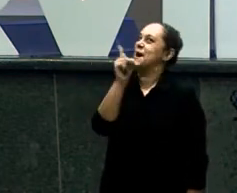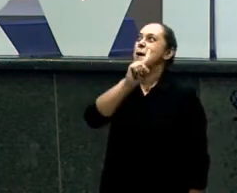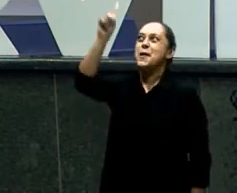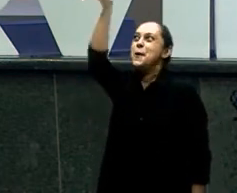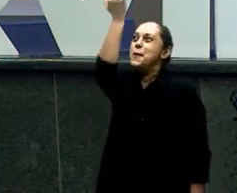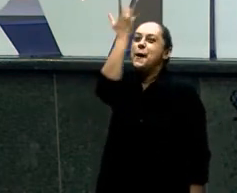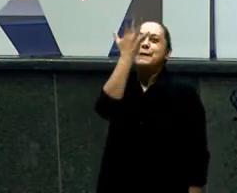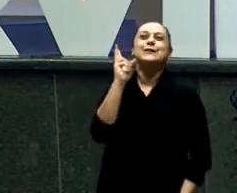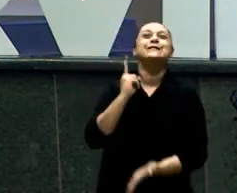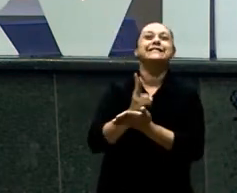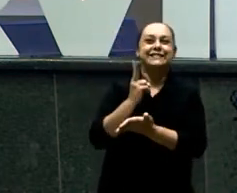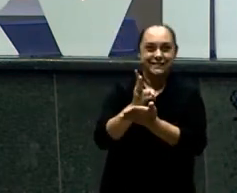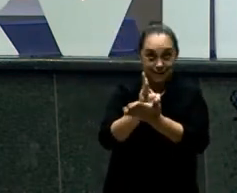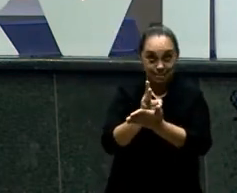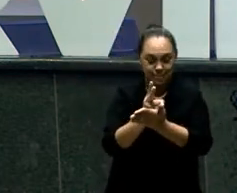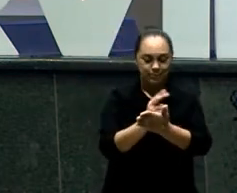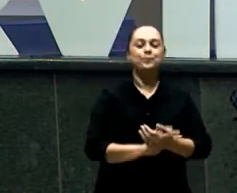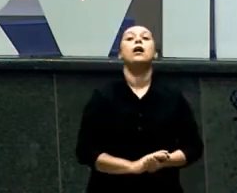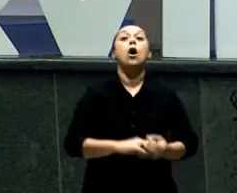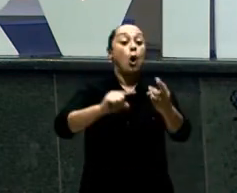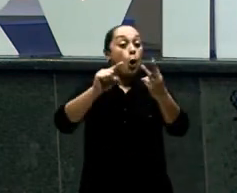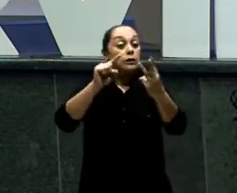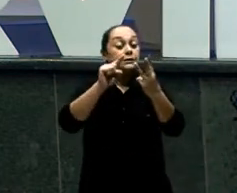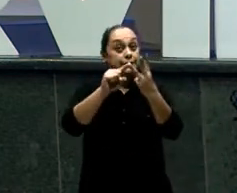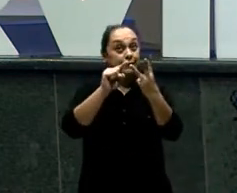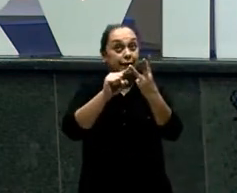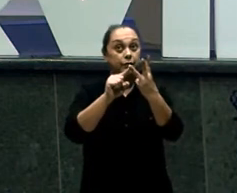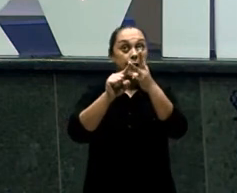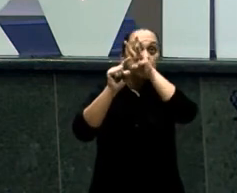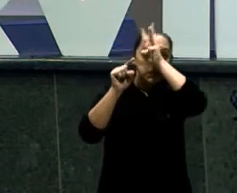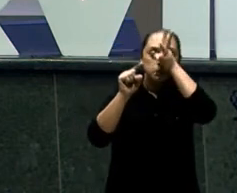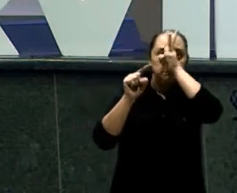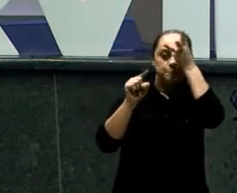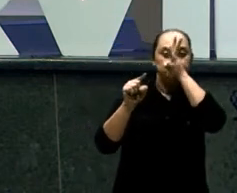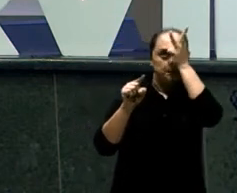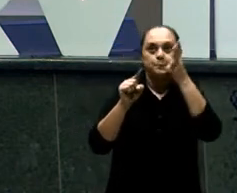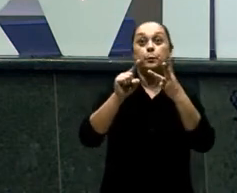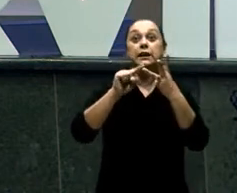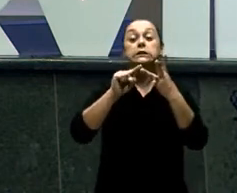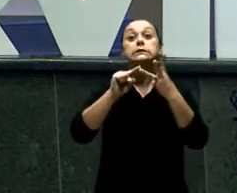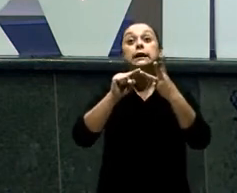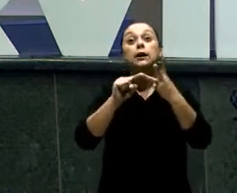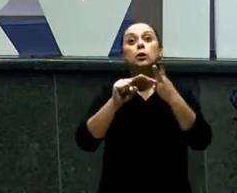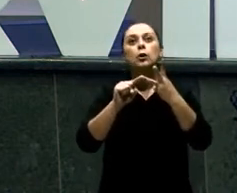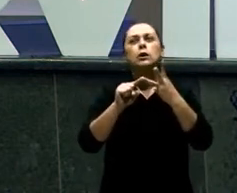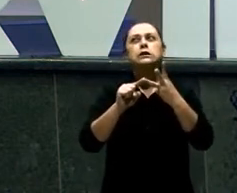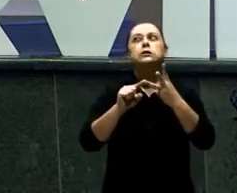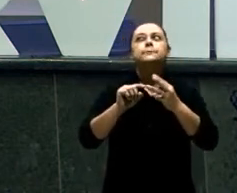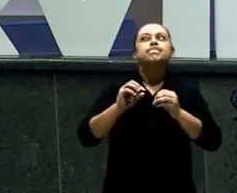Qual? É porque no crescimento Vai surgir a dificuldade Da transformação